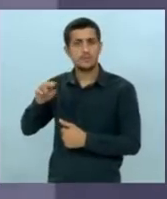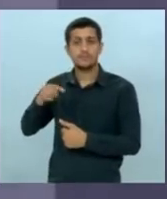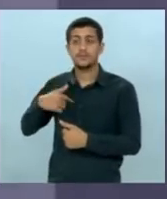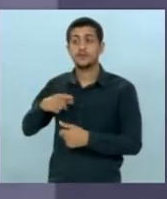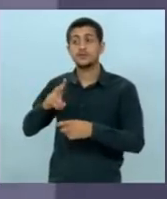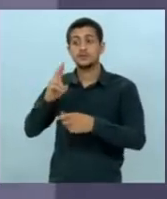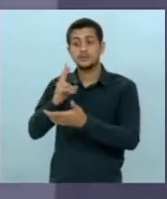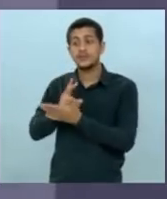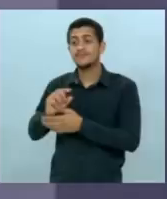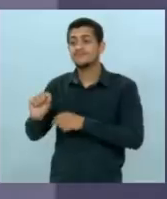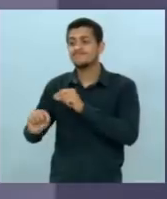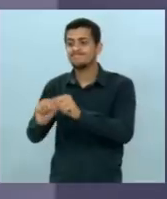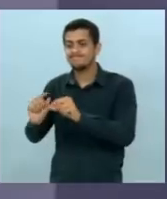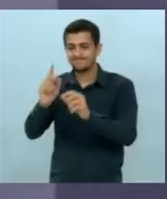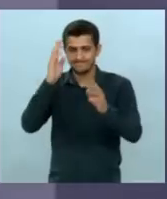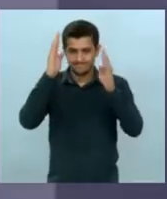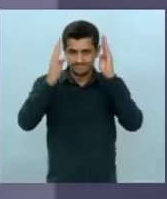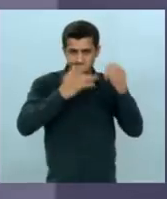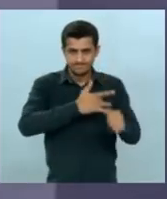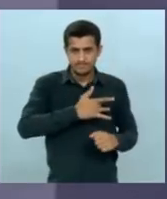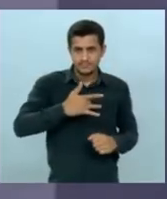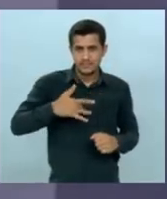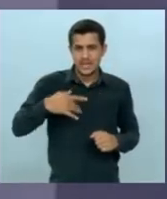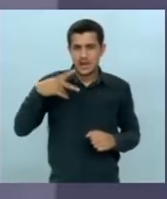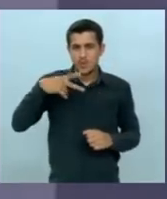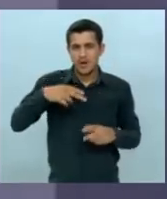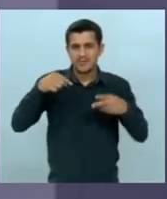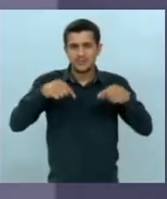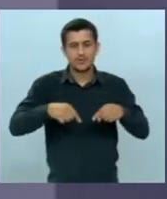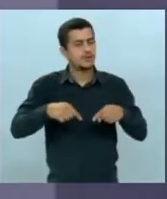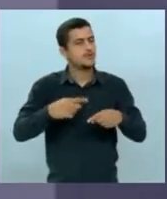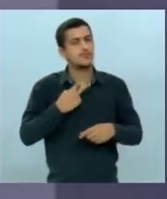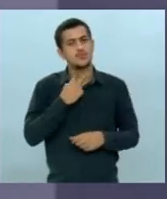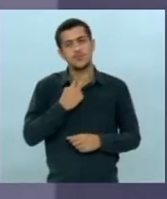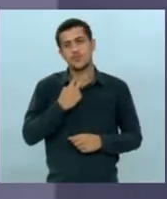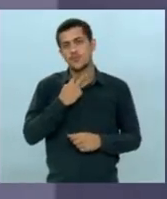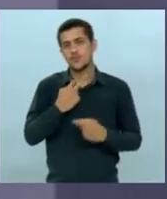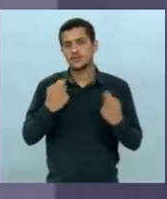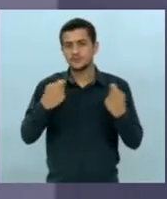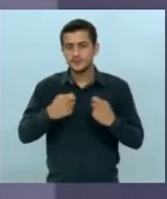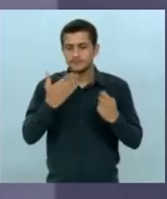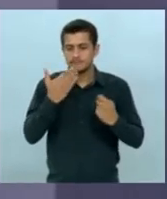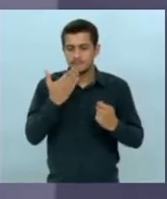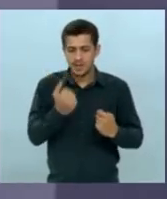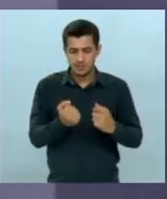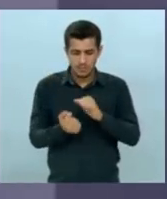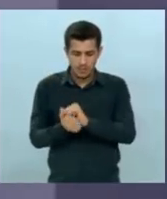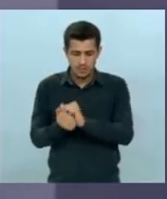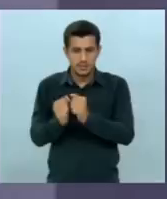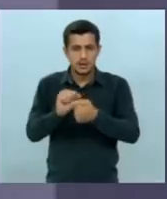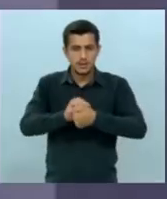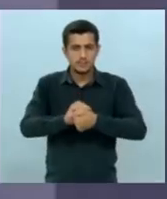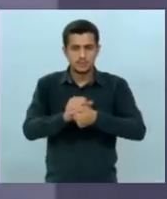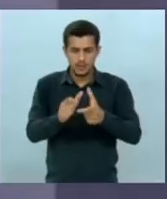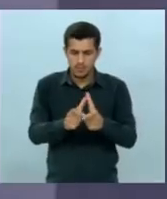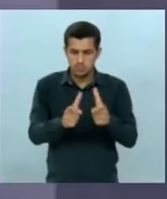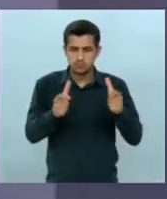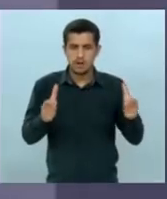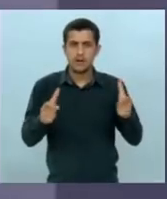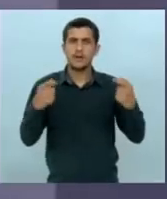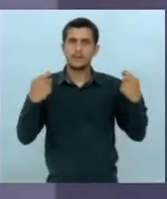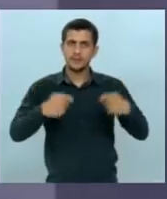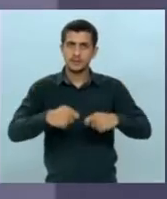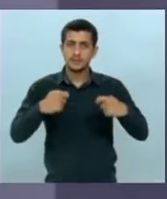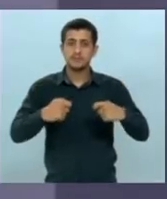Caravana da Saúde como está ela não pode permanecer ela tem que ser muito mais abrangente isso